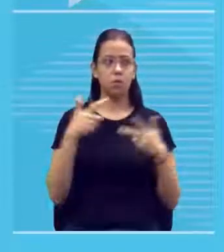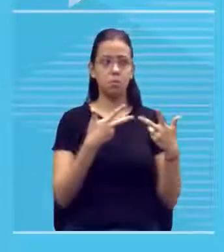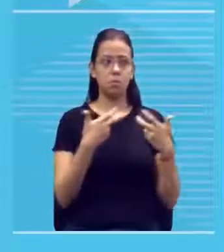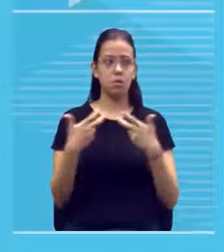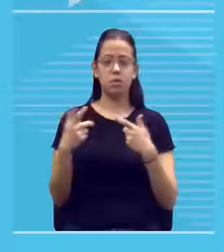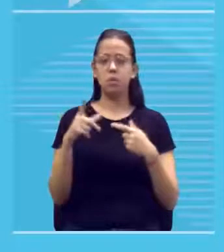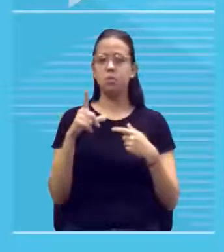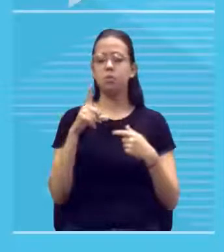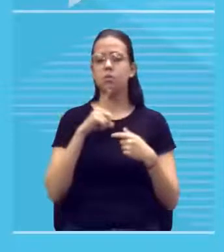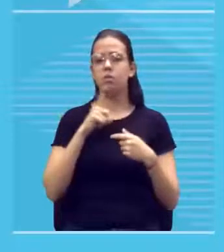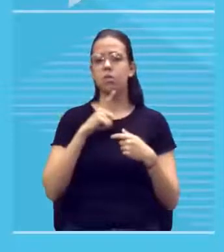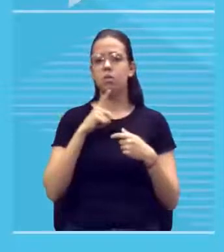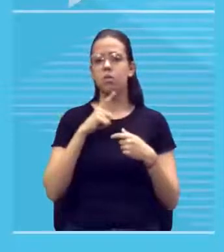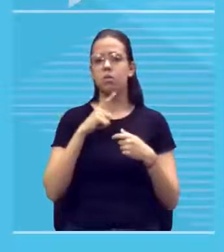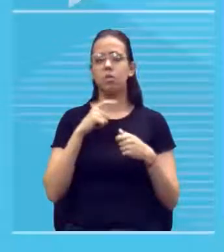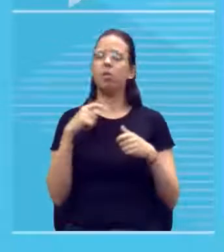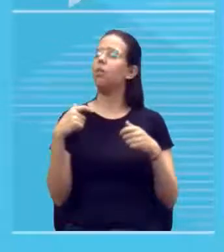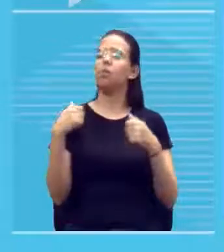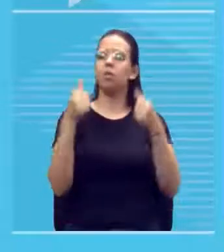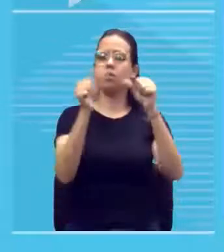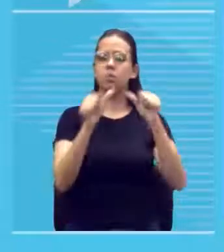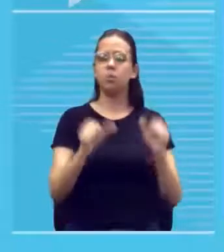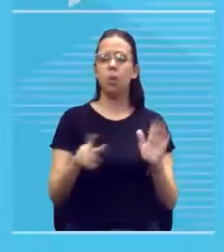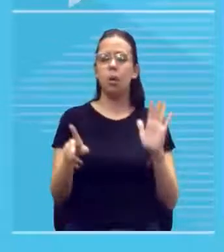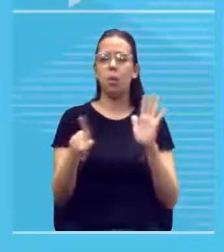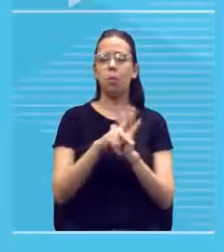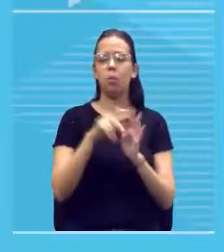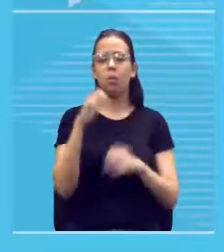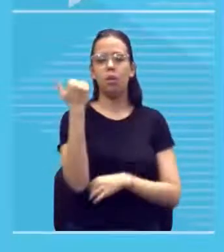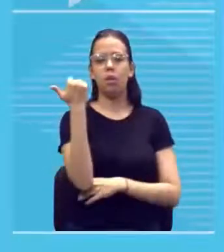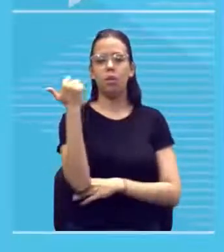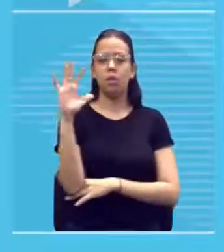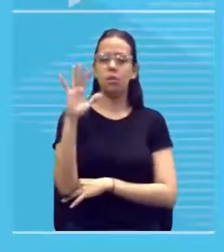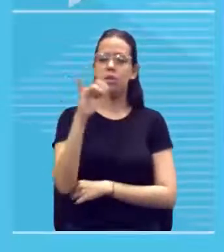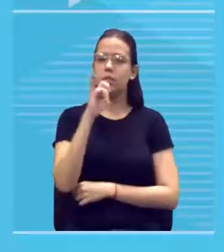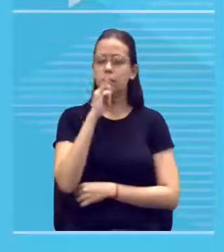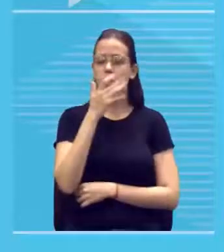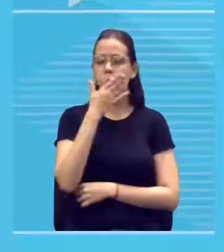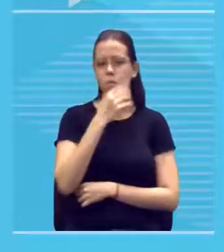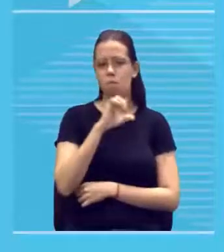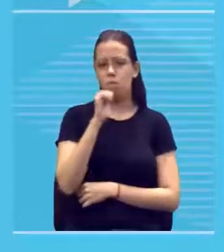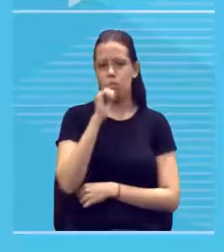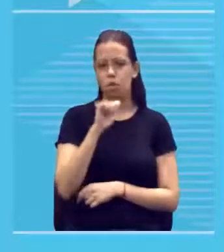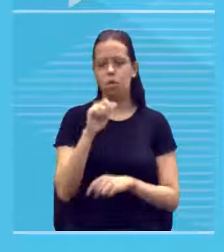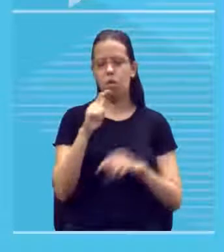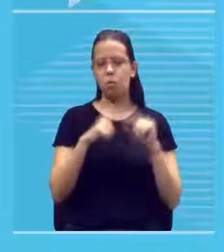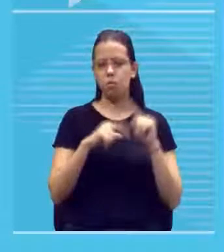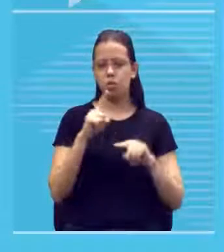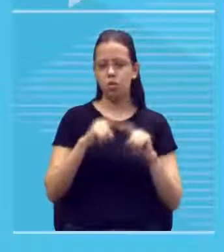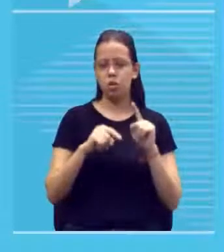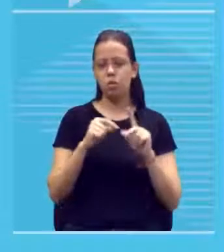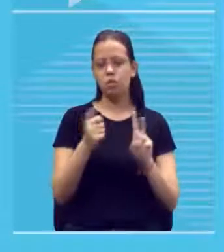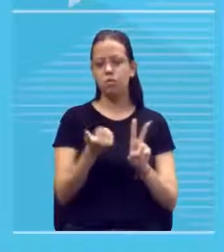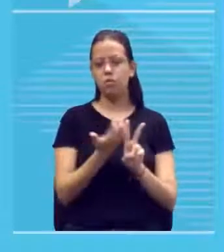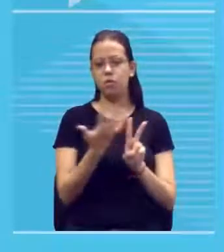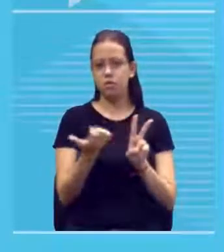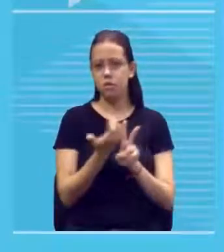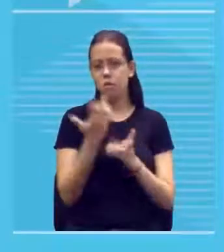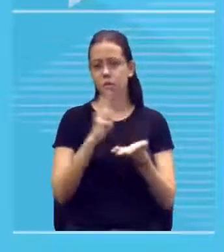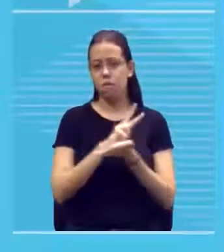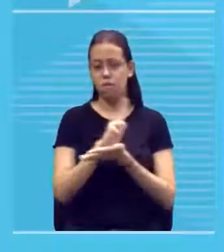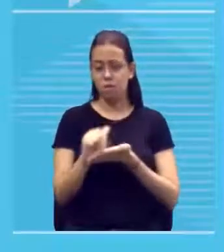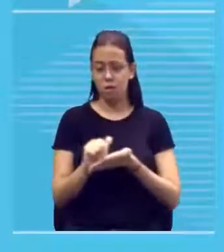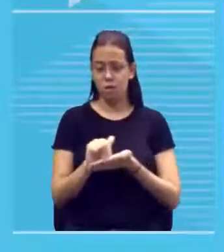de formas da natureza seja homens ou mulheres objetos vegetação etc as pinturas